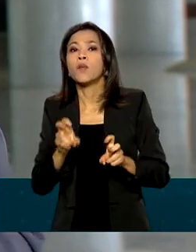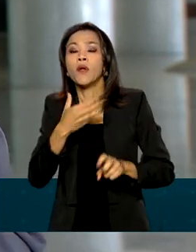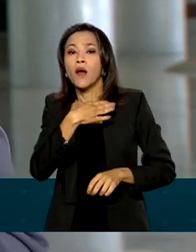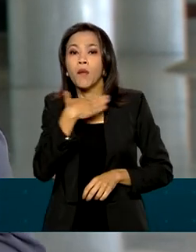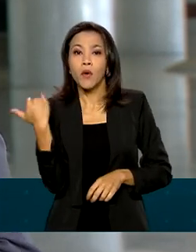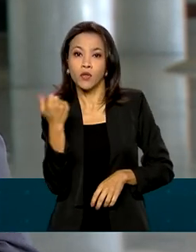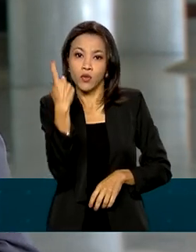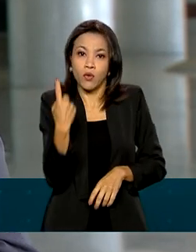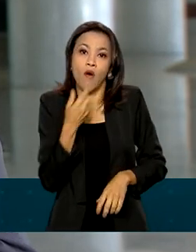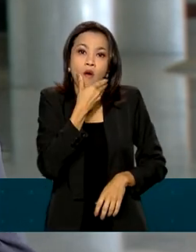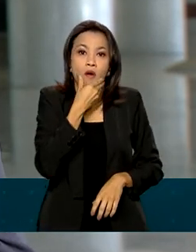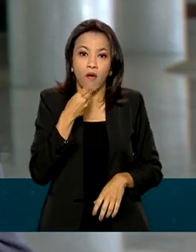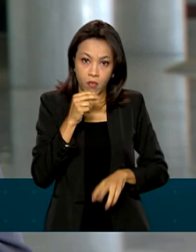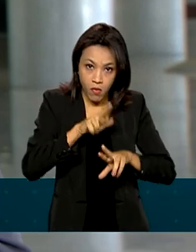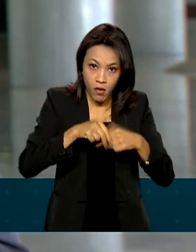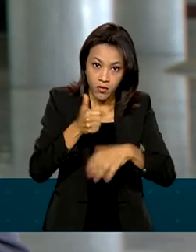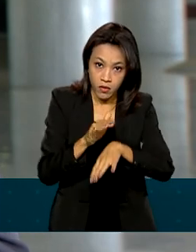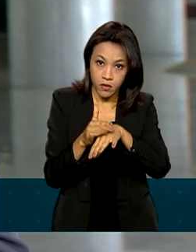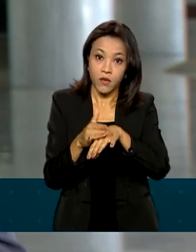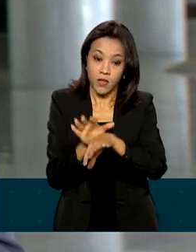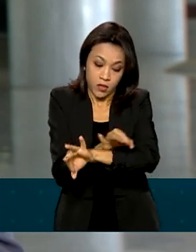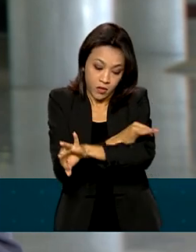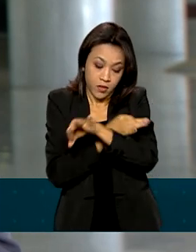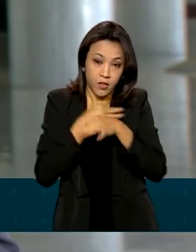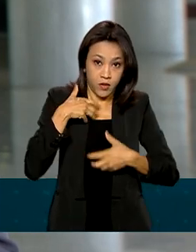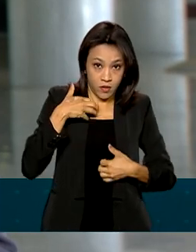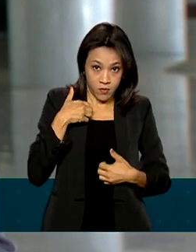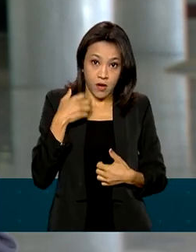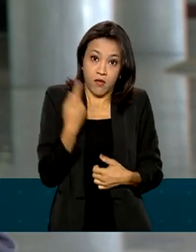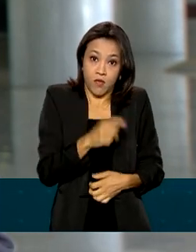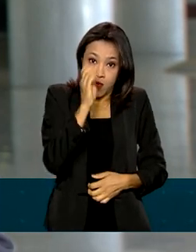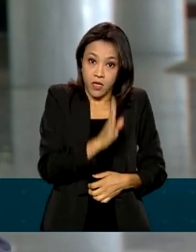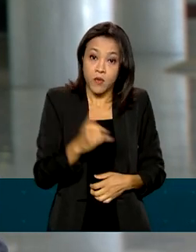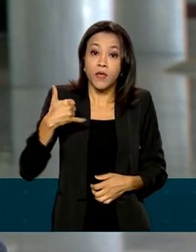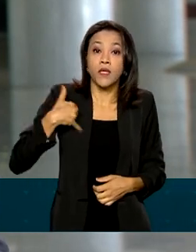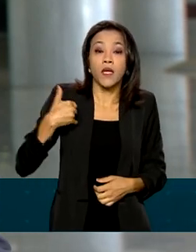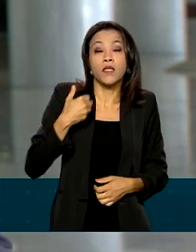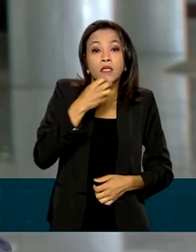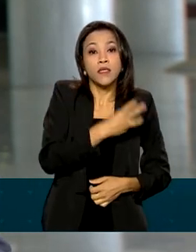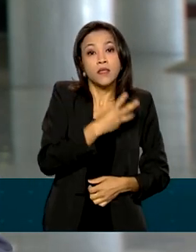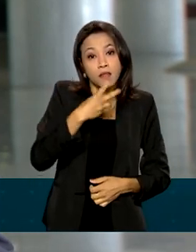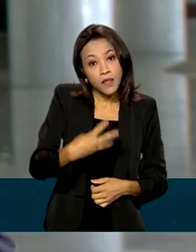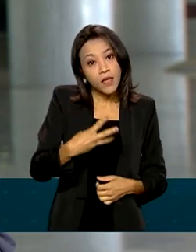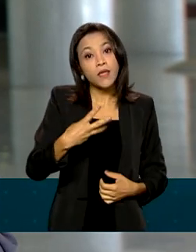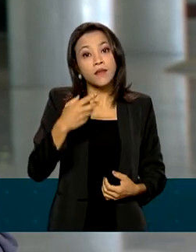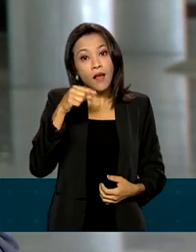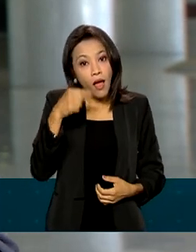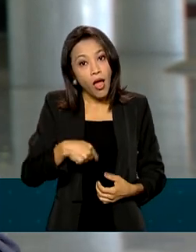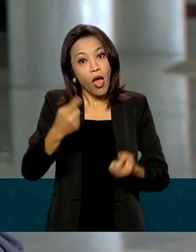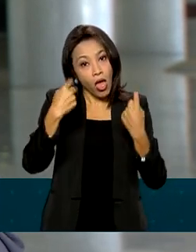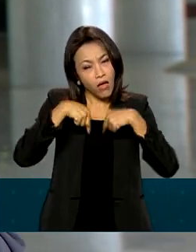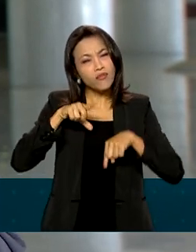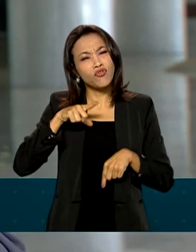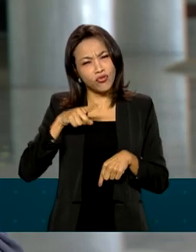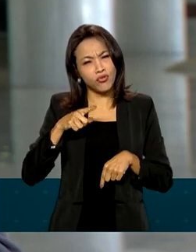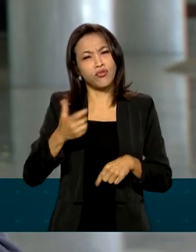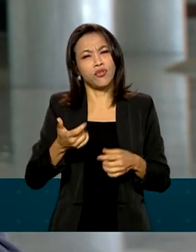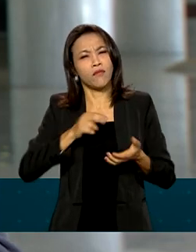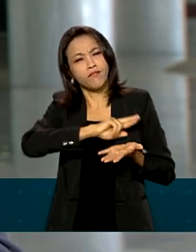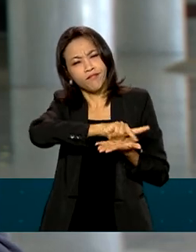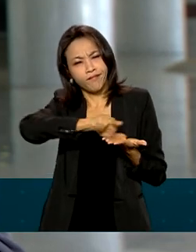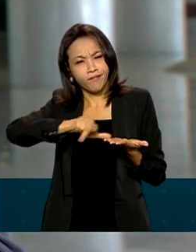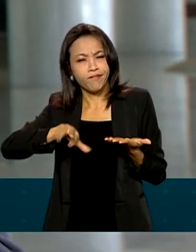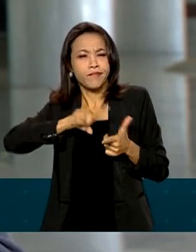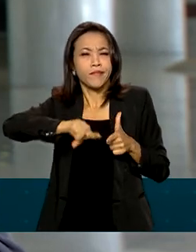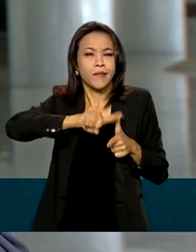homem vítima da varíola dos macacos no Brasil. Esse homem tinha 33 anos, ele era imunossuprimido, já apresentava problemas